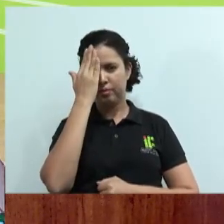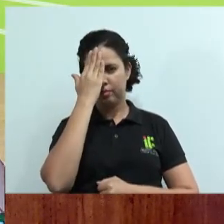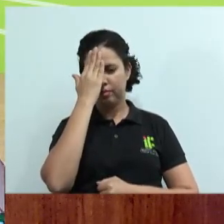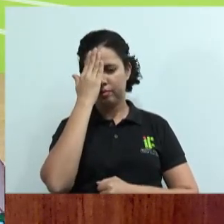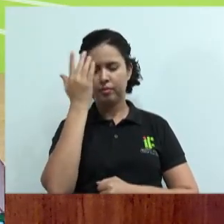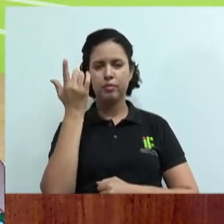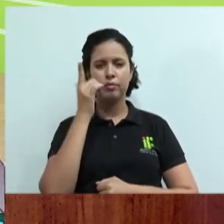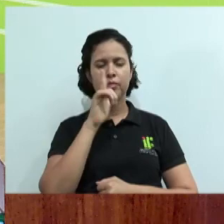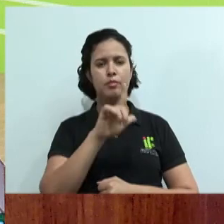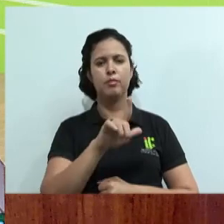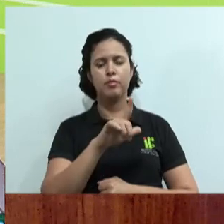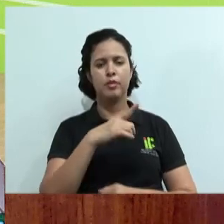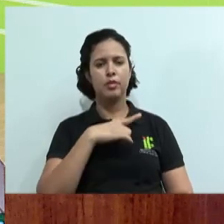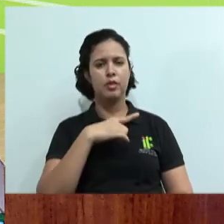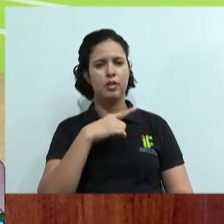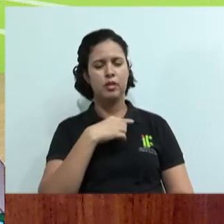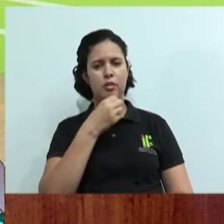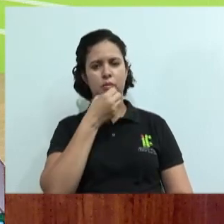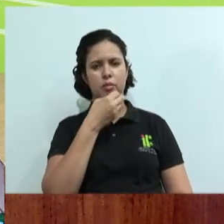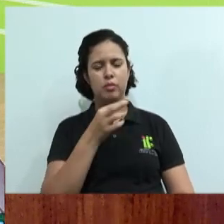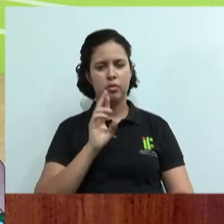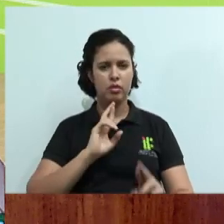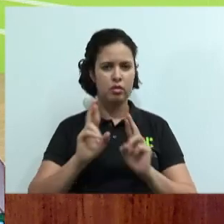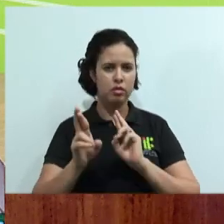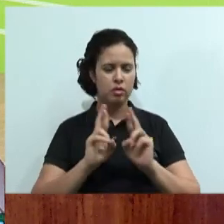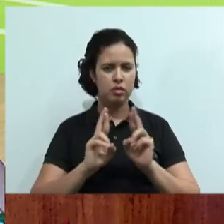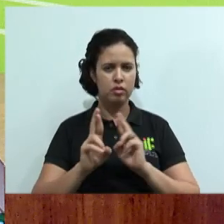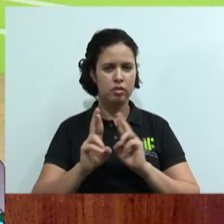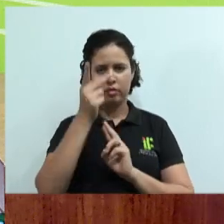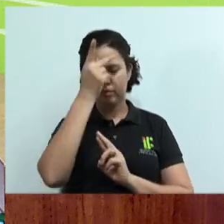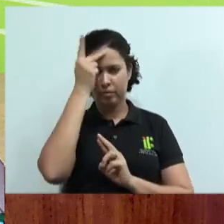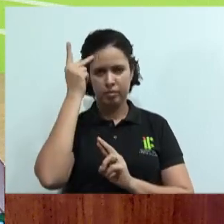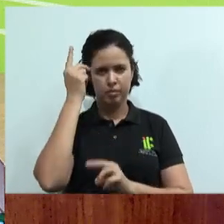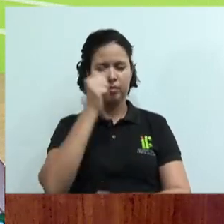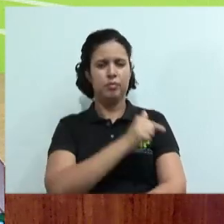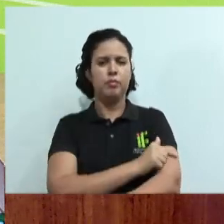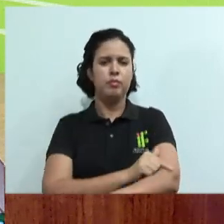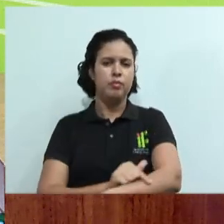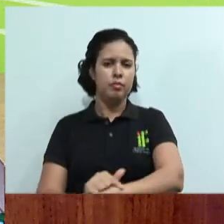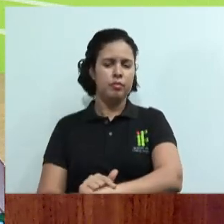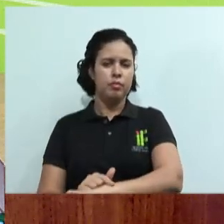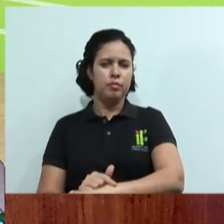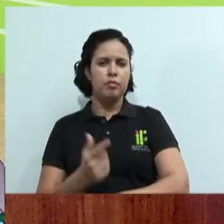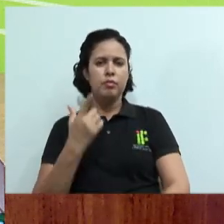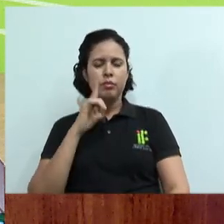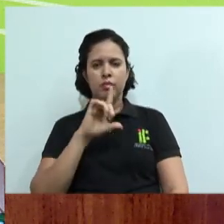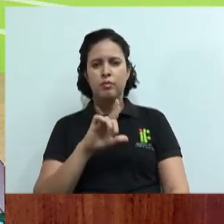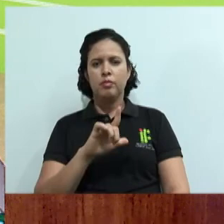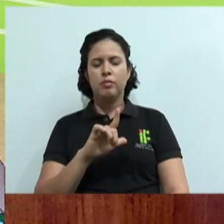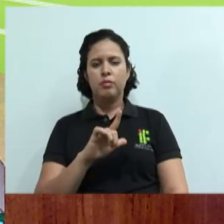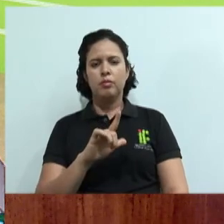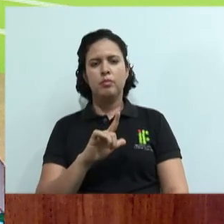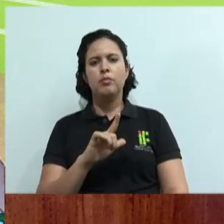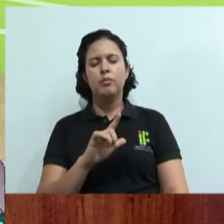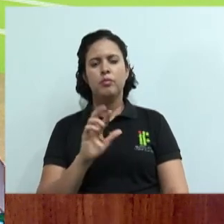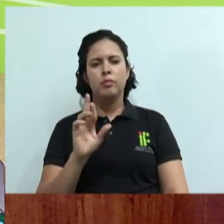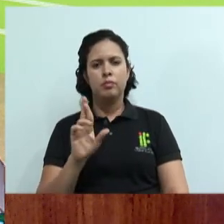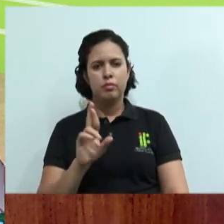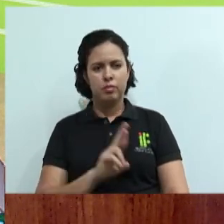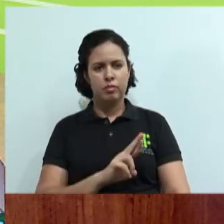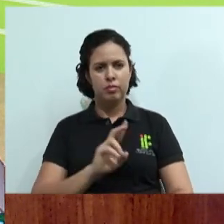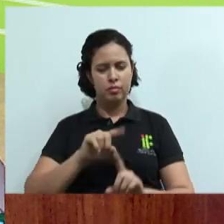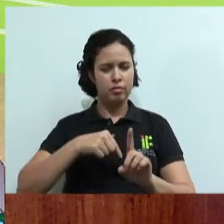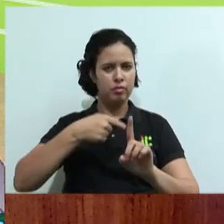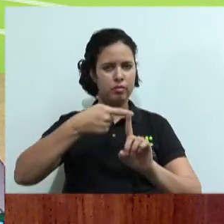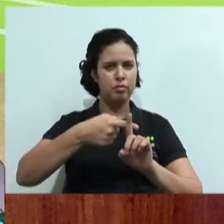conciliar, ter um bom relacionamento entre as pessoas, ter respeito para você conseguir ter resultados positivos na sua vida e também